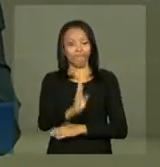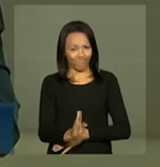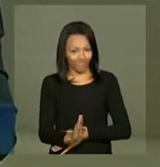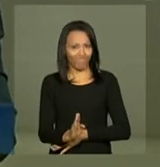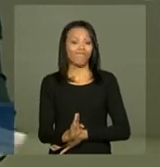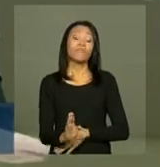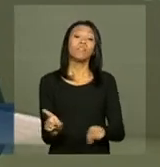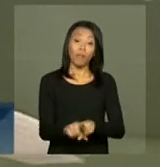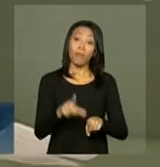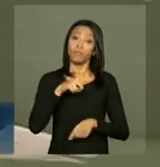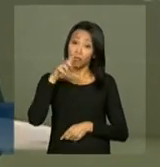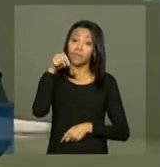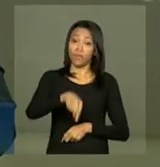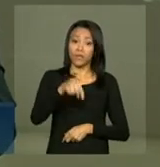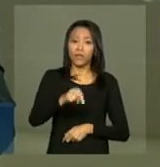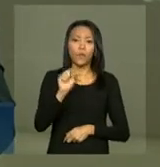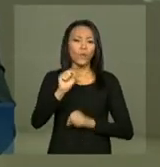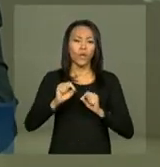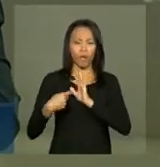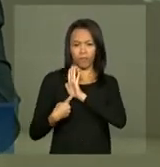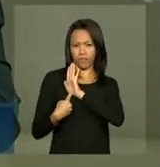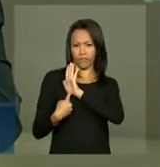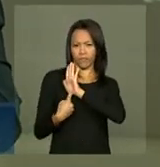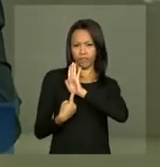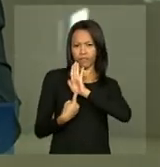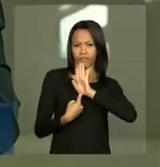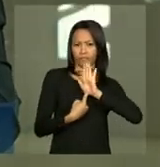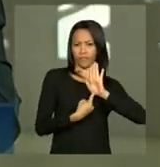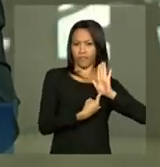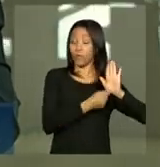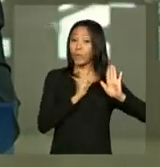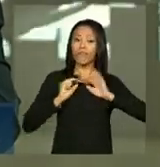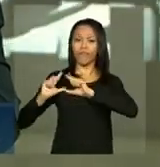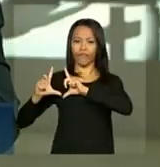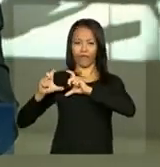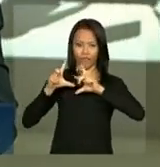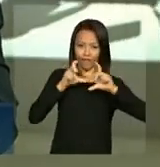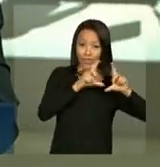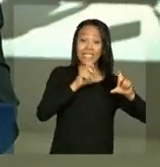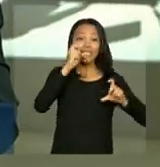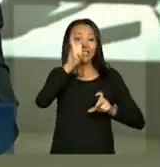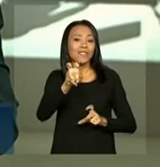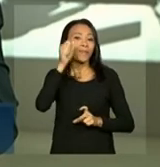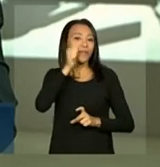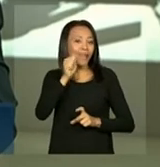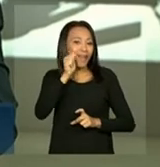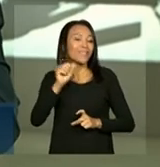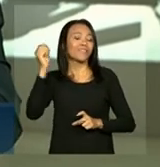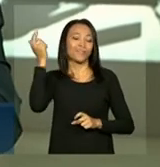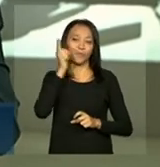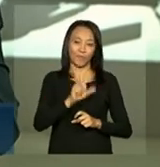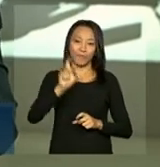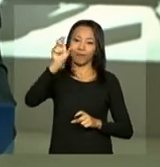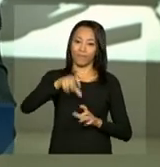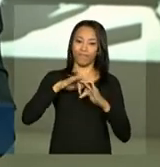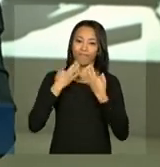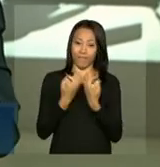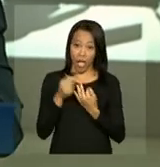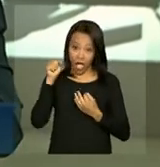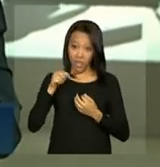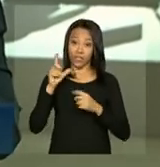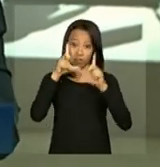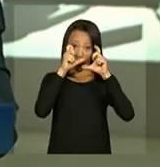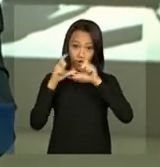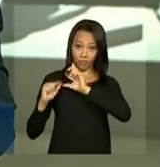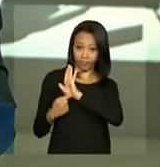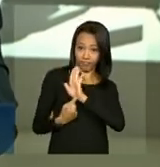Bom, e existe aqui também uma exposição fotográfica de cinco mulheres beneficiárias do Bolsa Família. Essas fotos